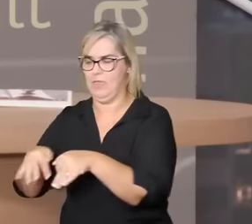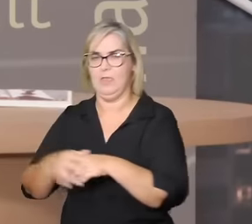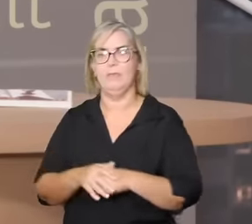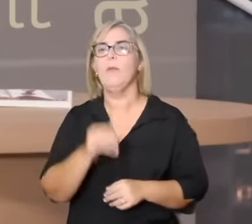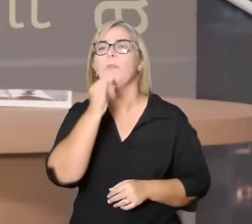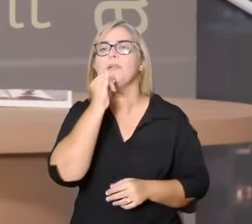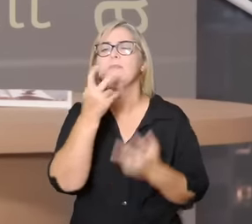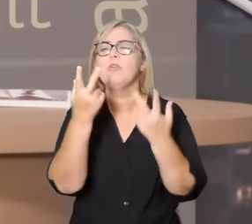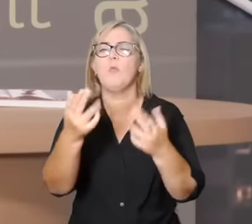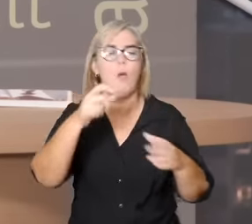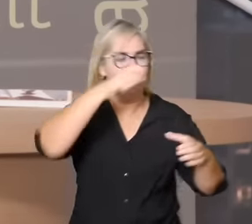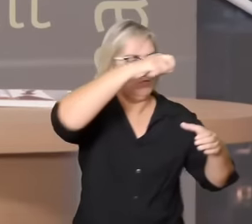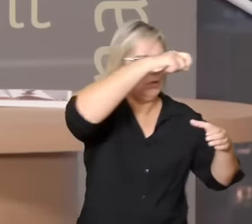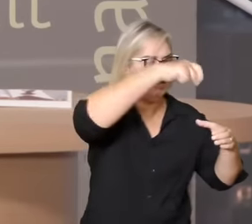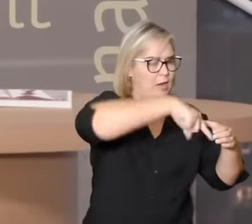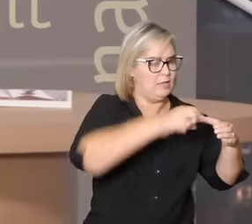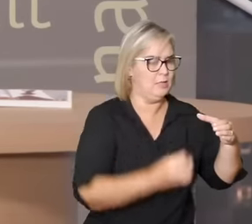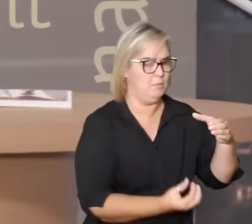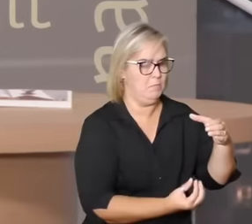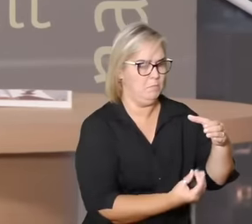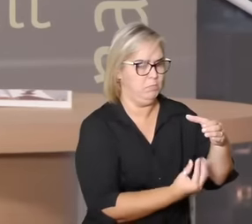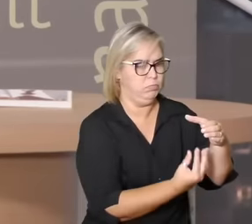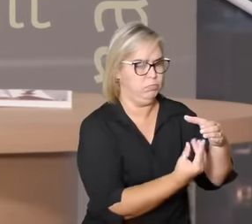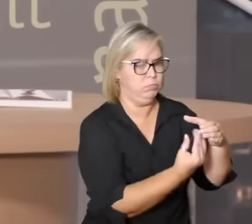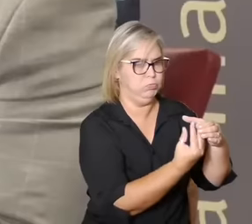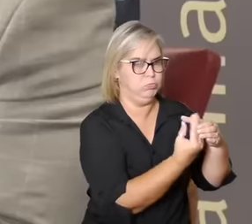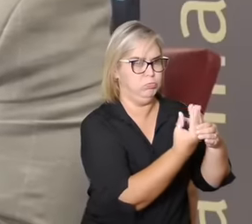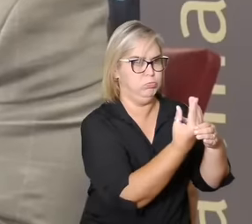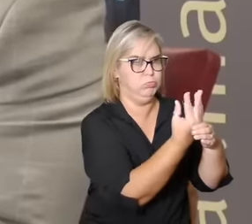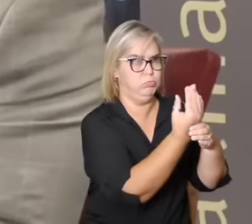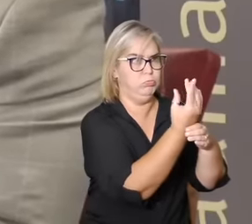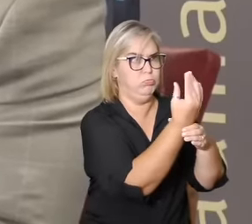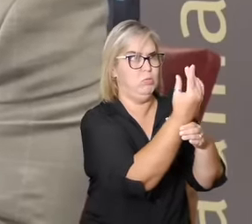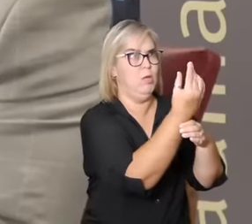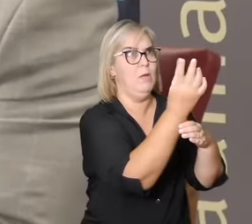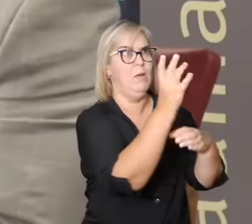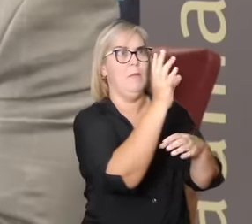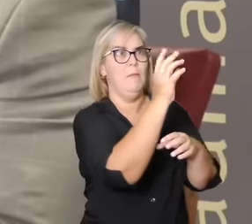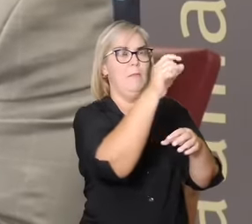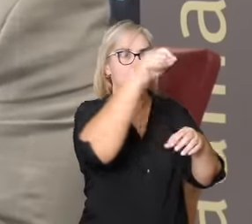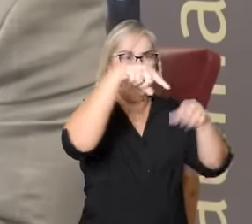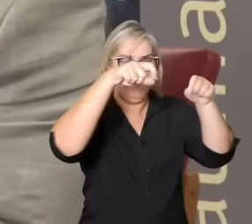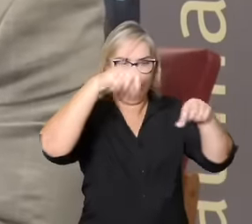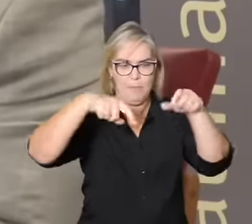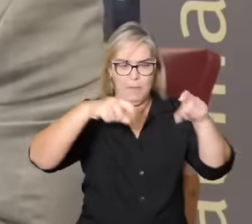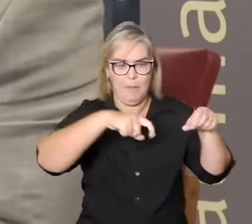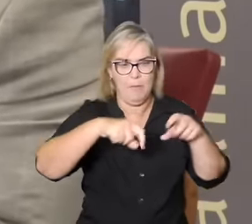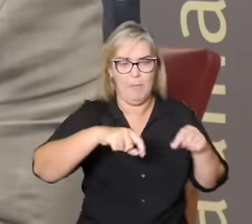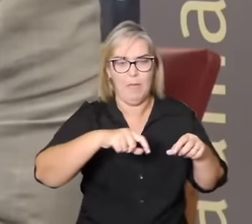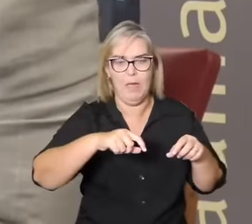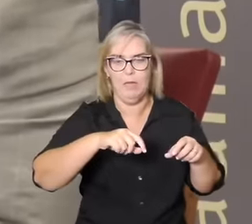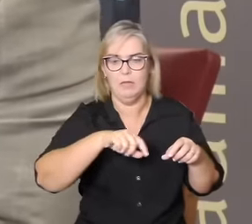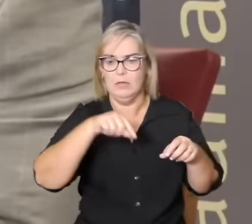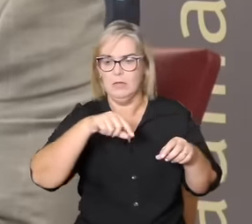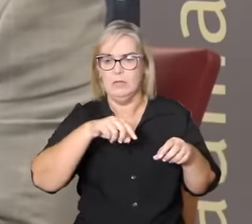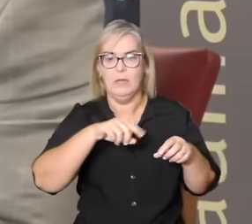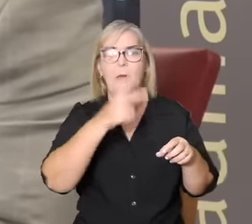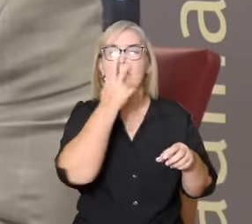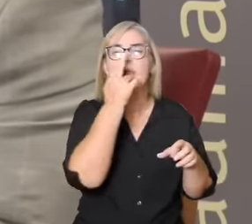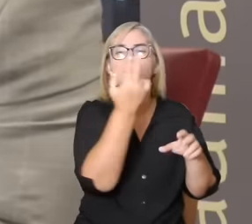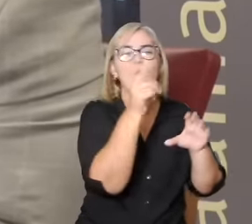amadurece floresce deixa de existir dá semente suas sementes voltam para a terra tem uma